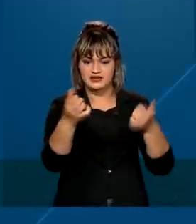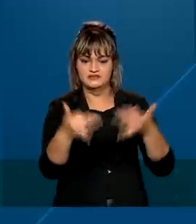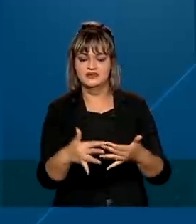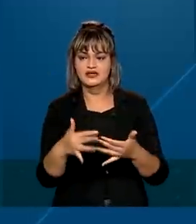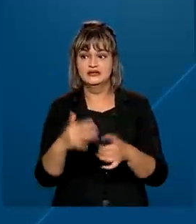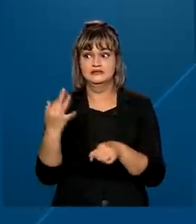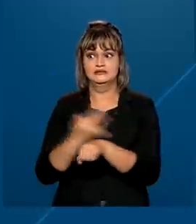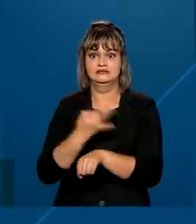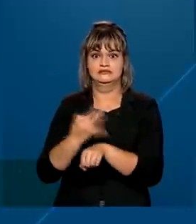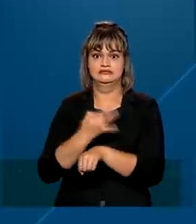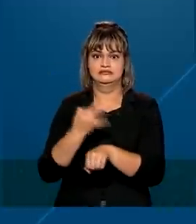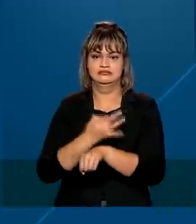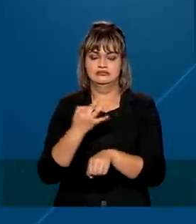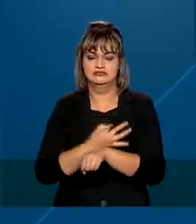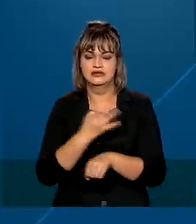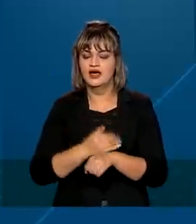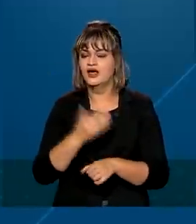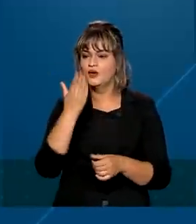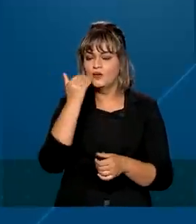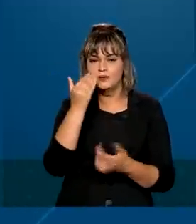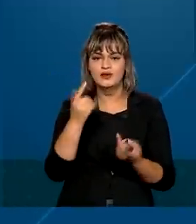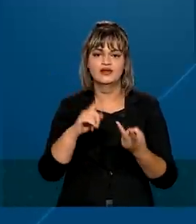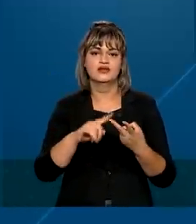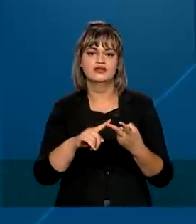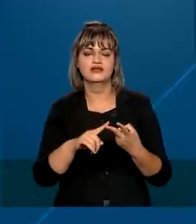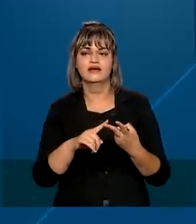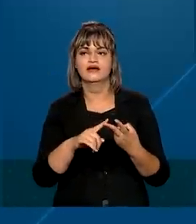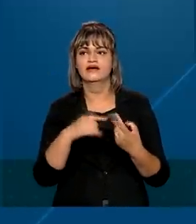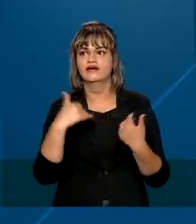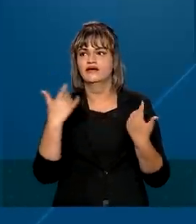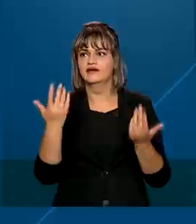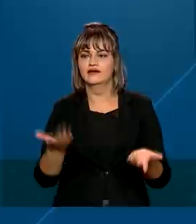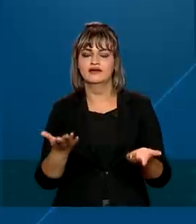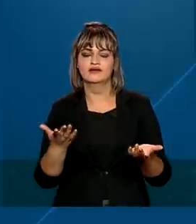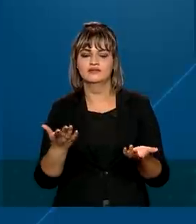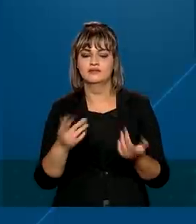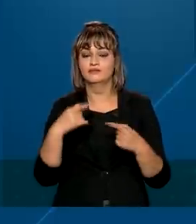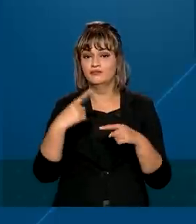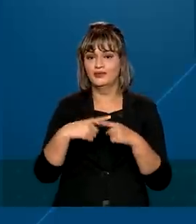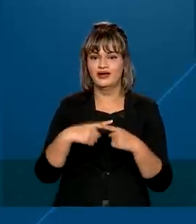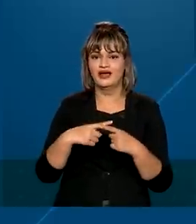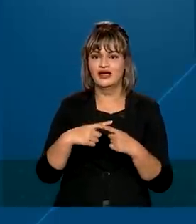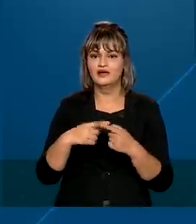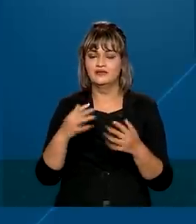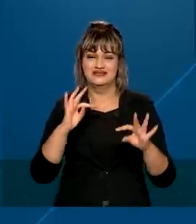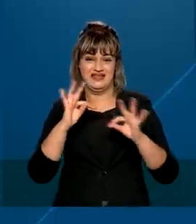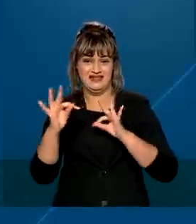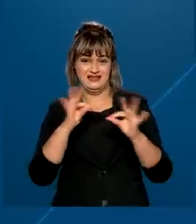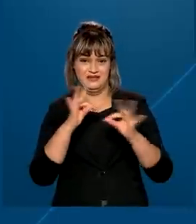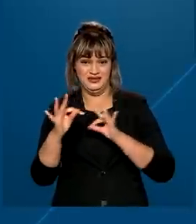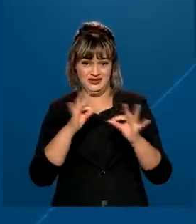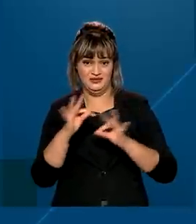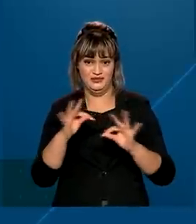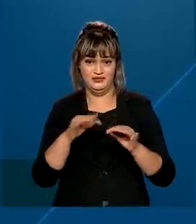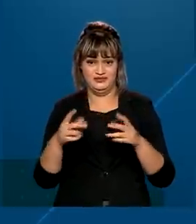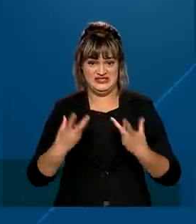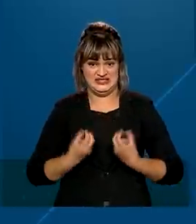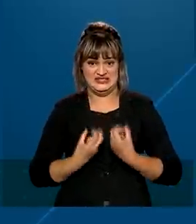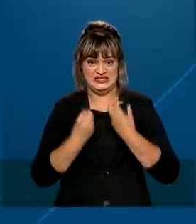sobreviver em si mesmo, a comida de cá, a alimentação, porque quando a gente está em tratamento, você tem que